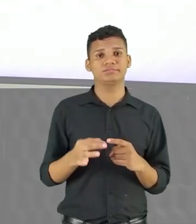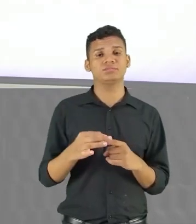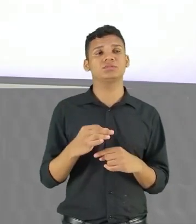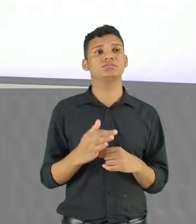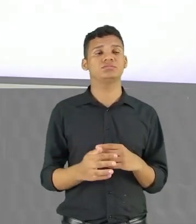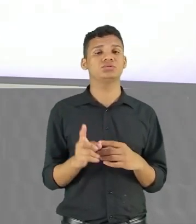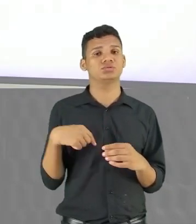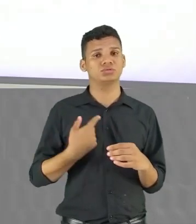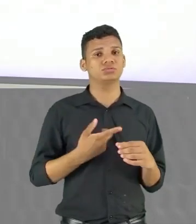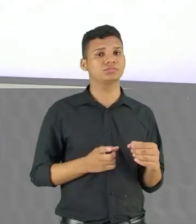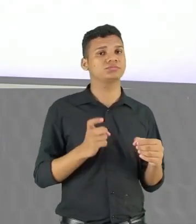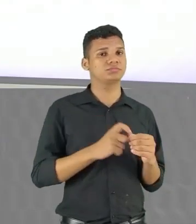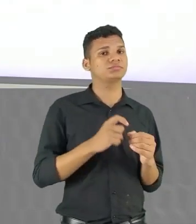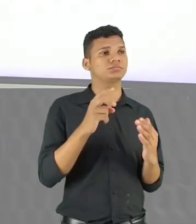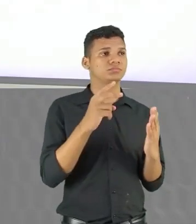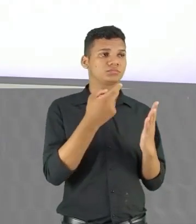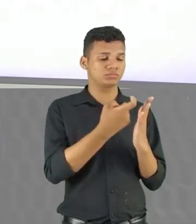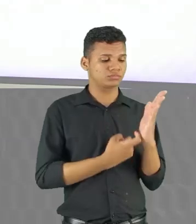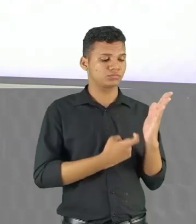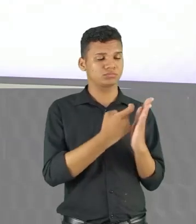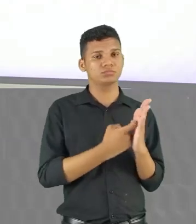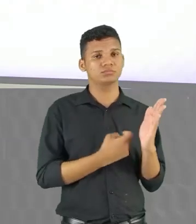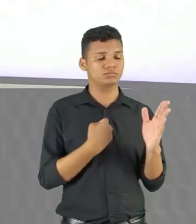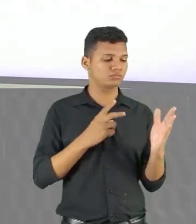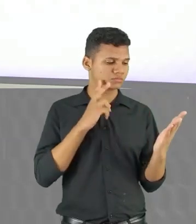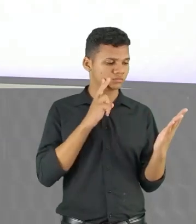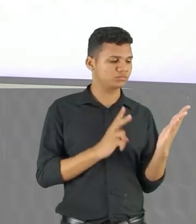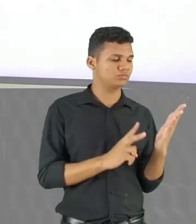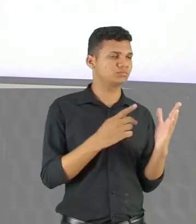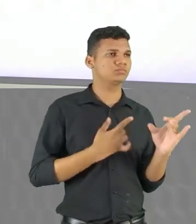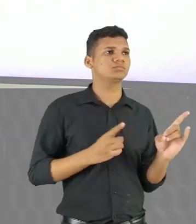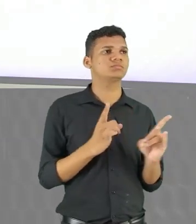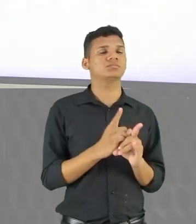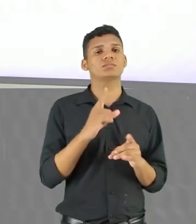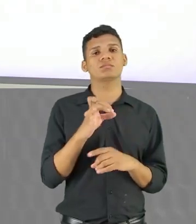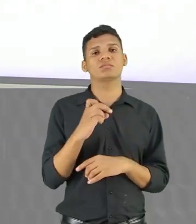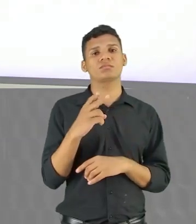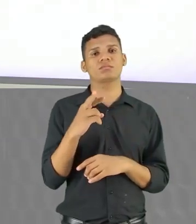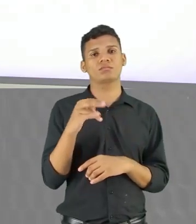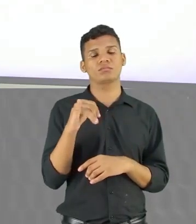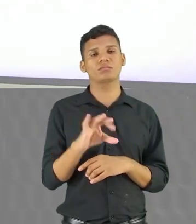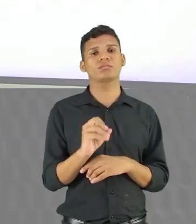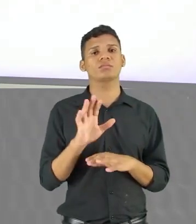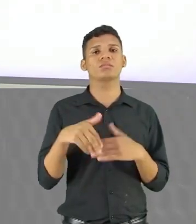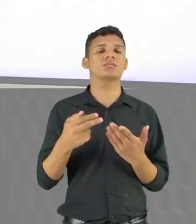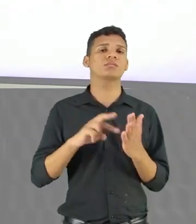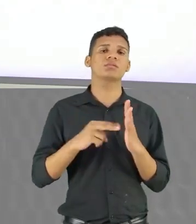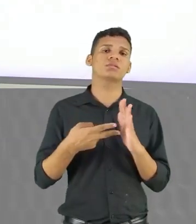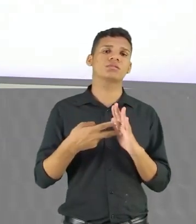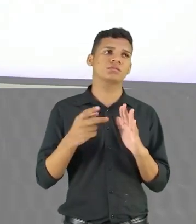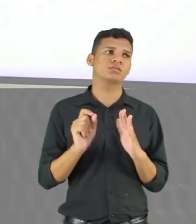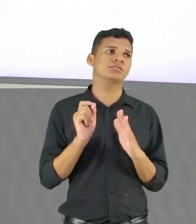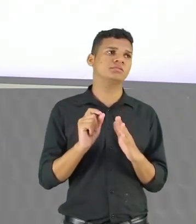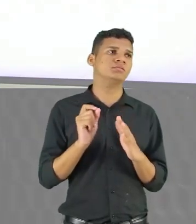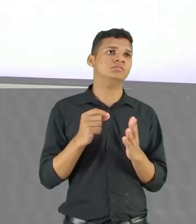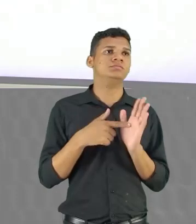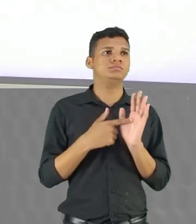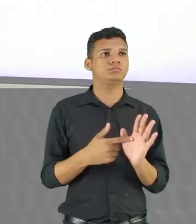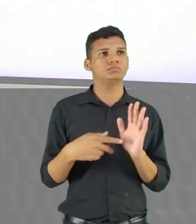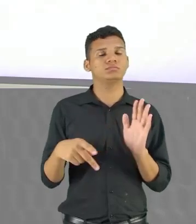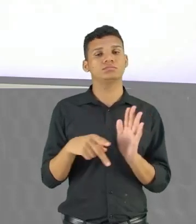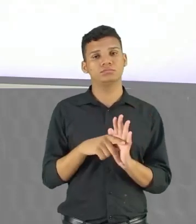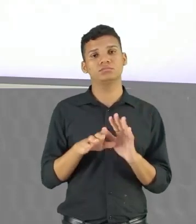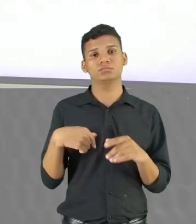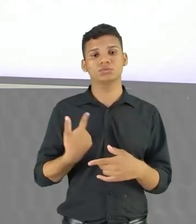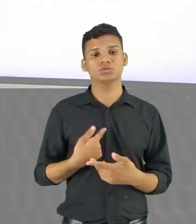voltar no texto Fazer mais uma leitura Para verificar O que de fato O eu lírico Está querendo Expressar Quando a gente faz A leitura do texto